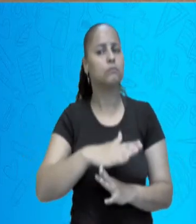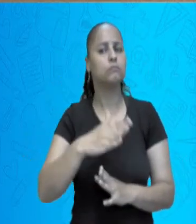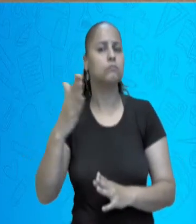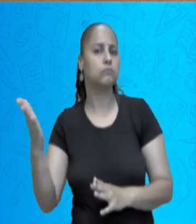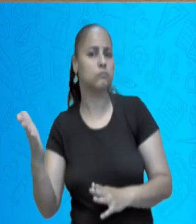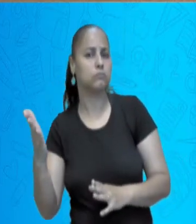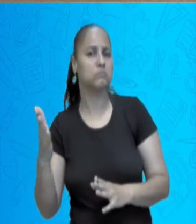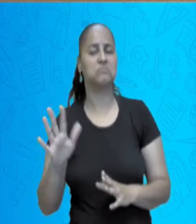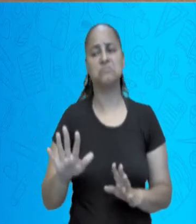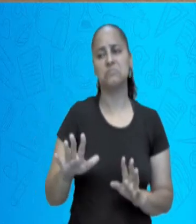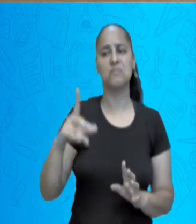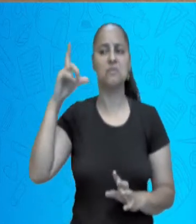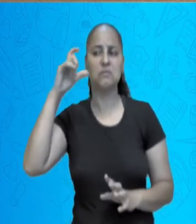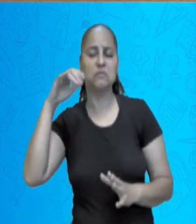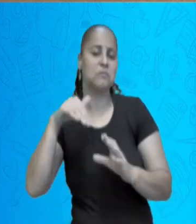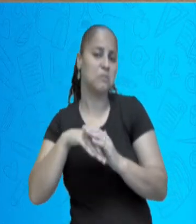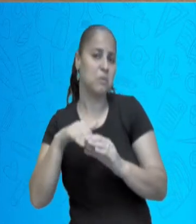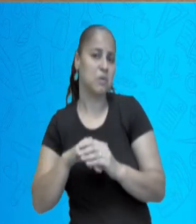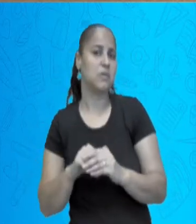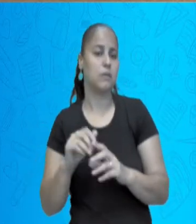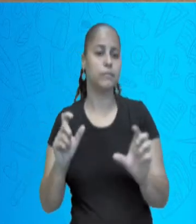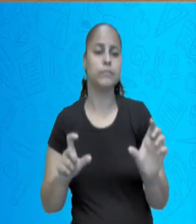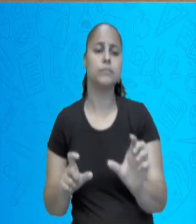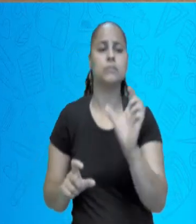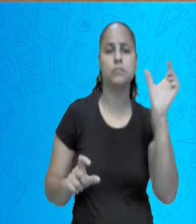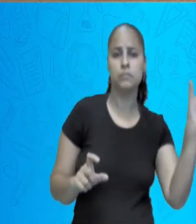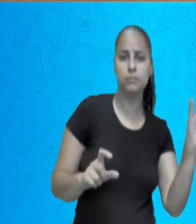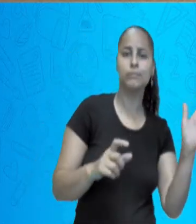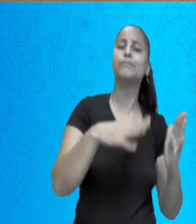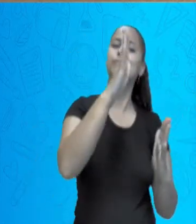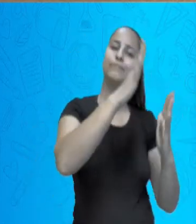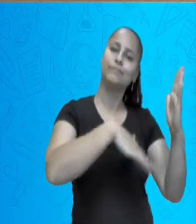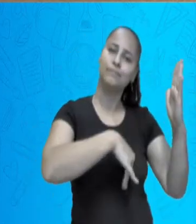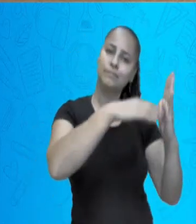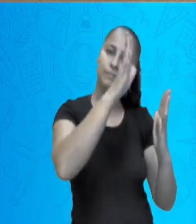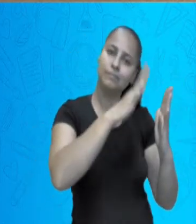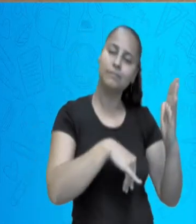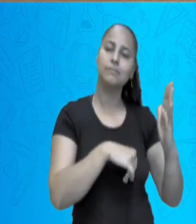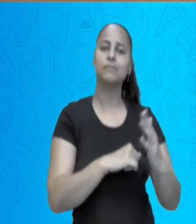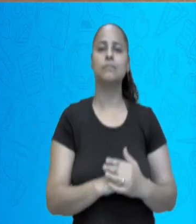um registro para se transformar em arte.